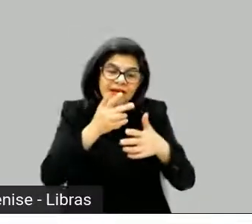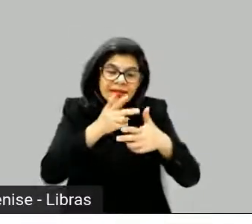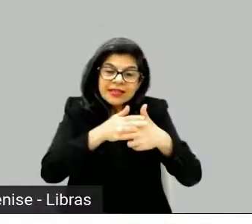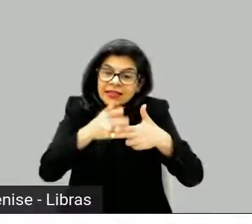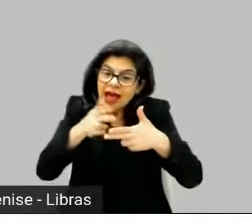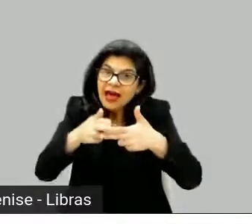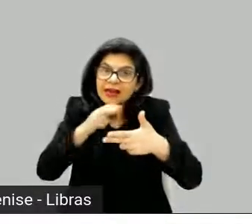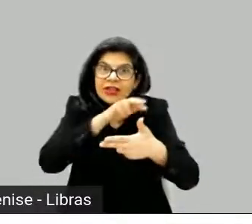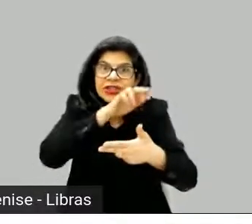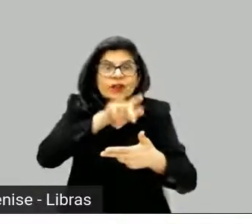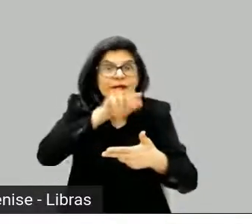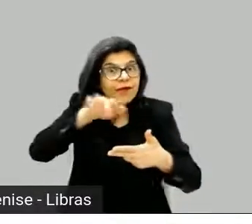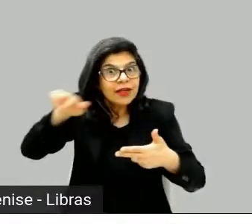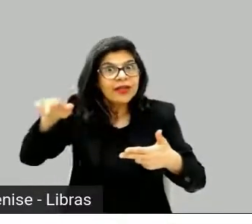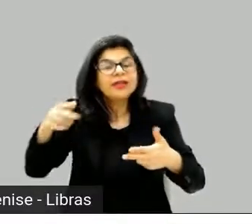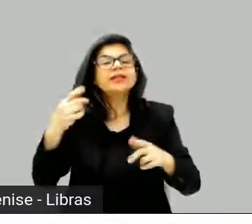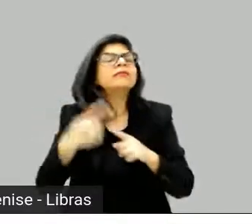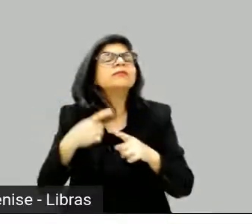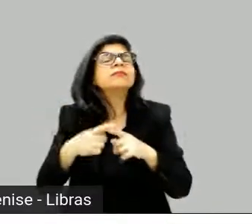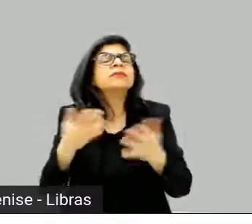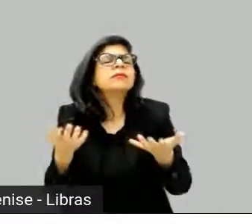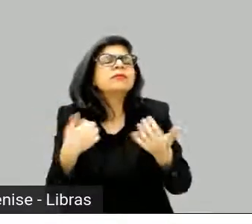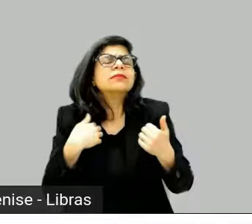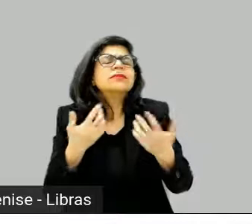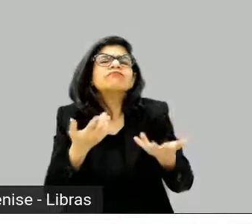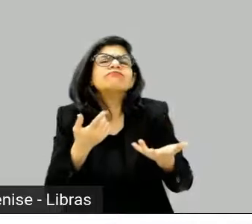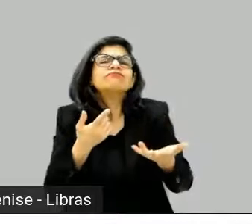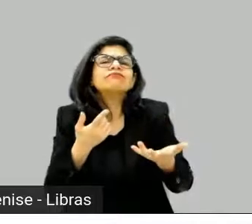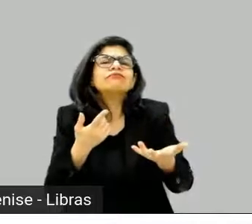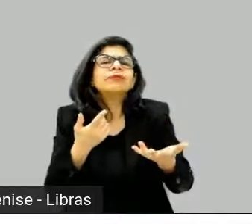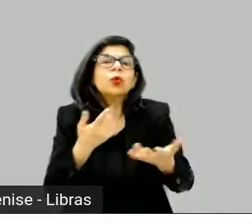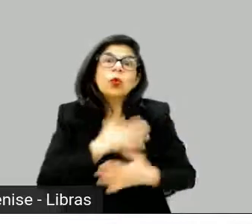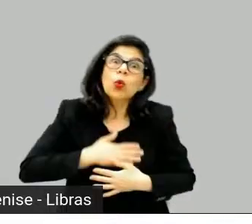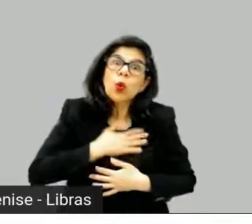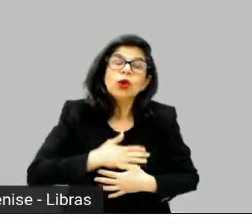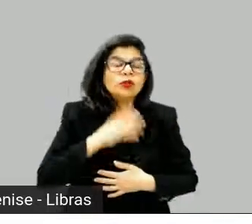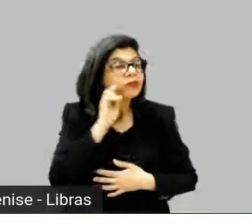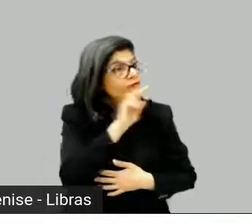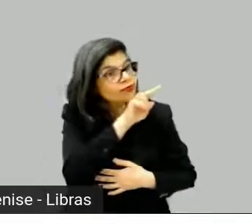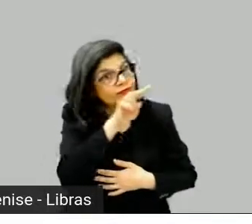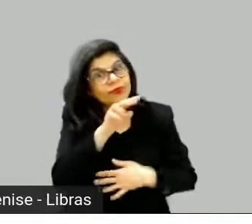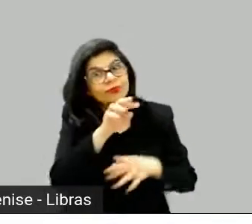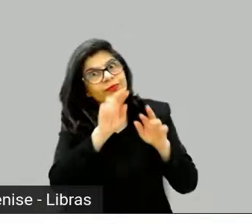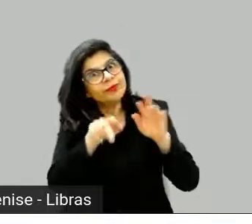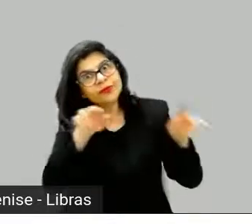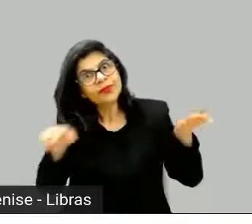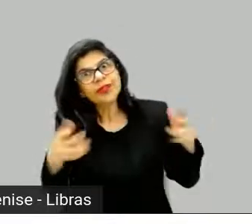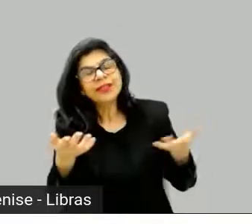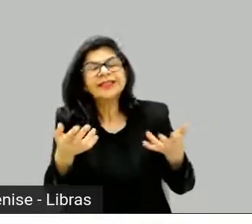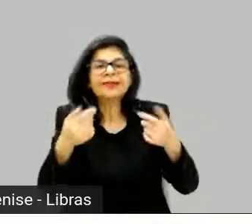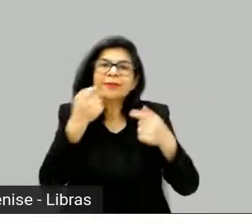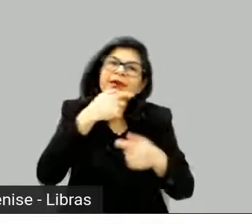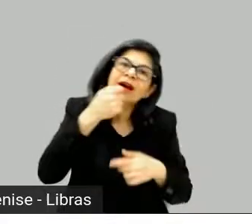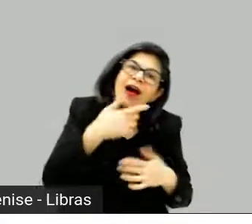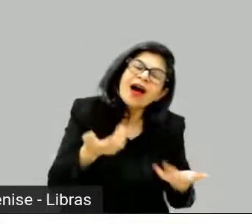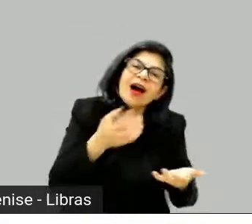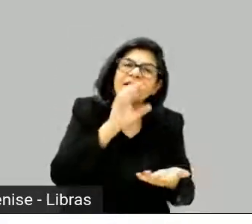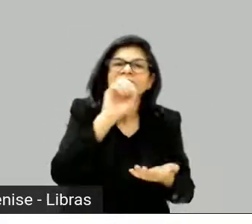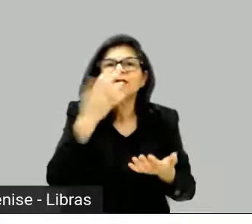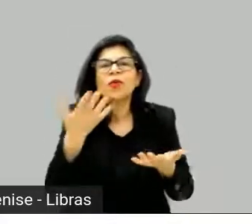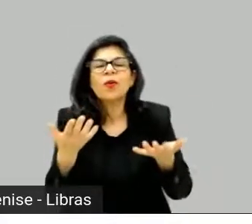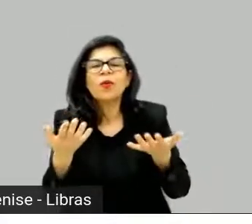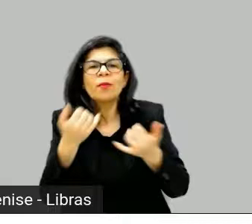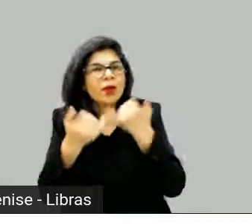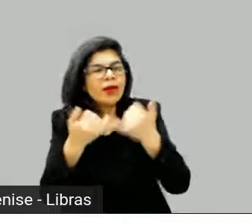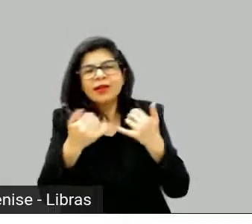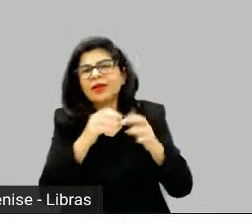Mas não sei por que. O que acontece é o seguinte, estou trabalhando num projeto agora que tem elementos de... Não